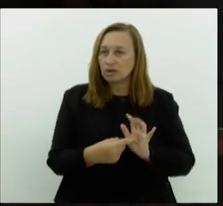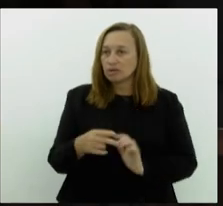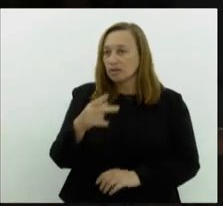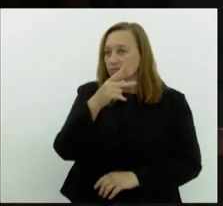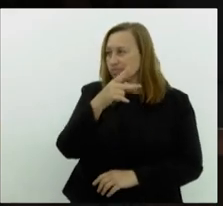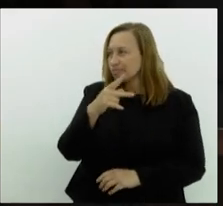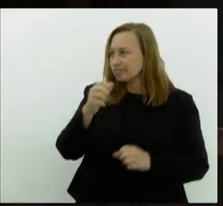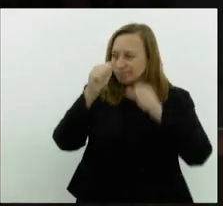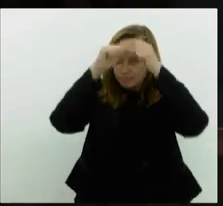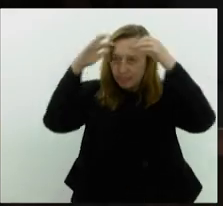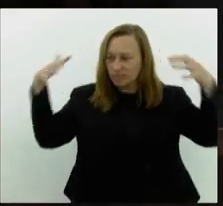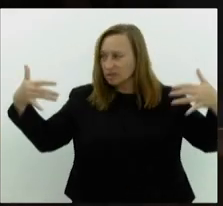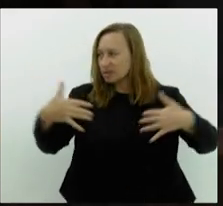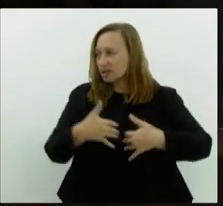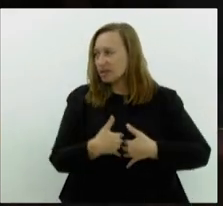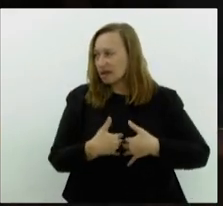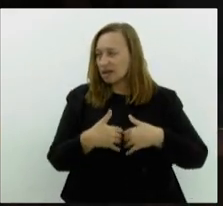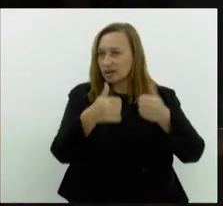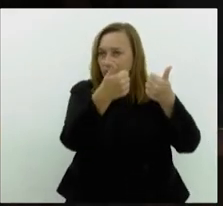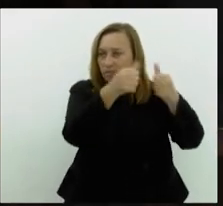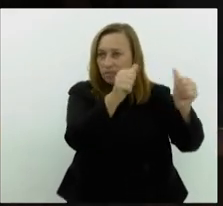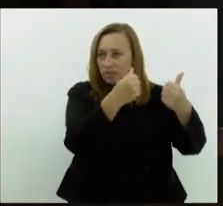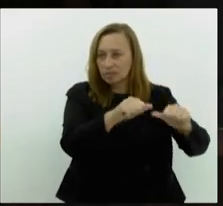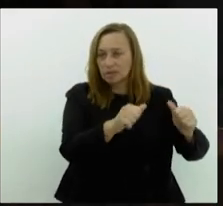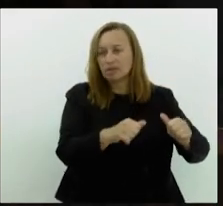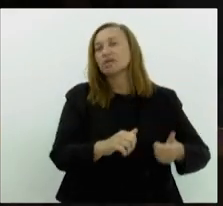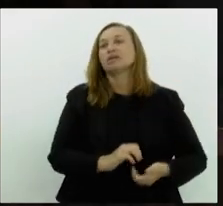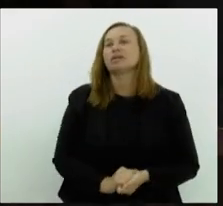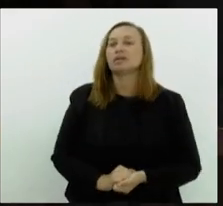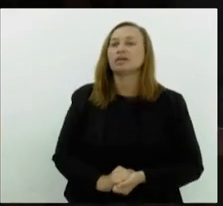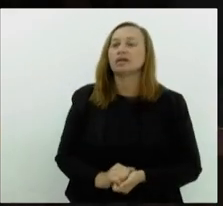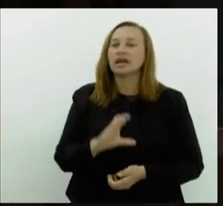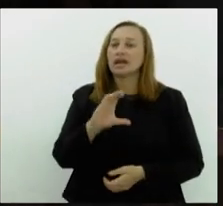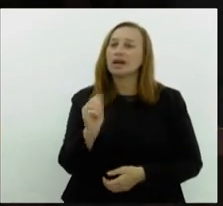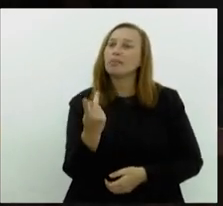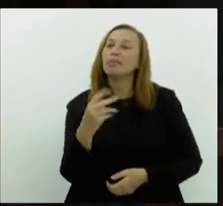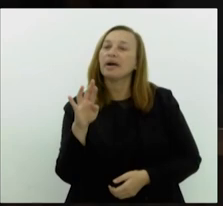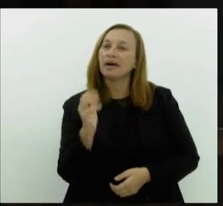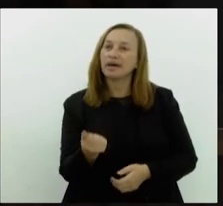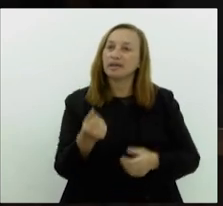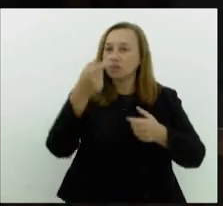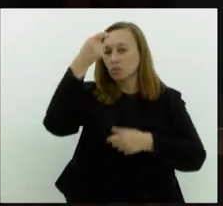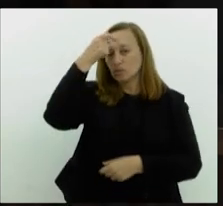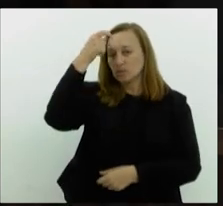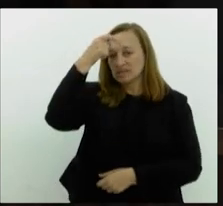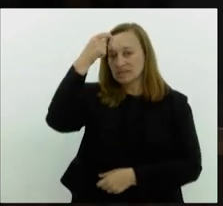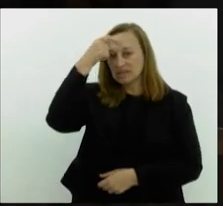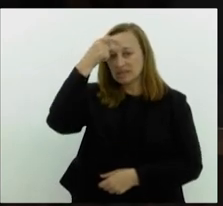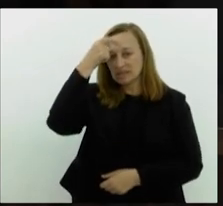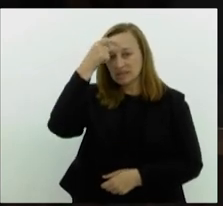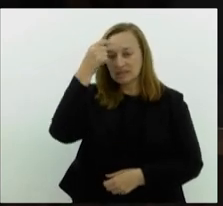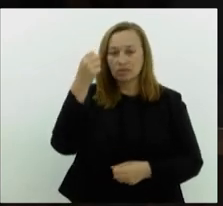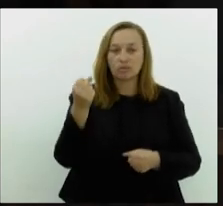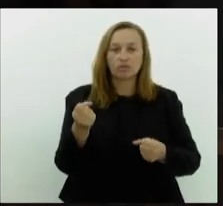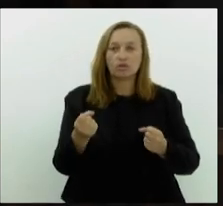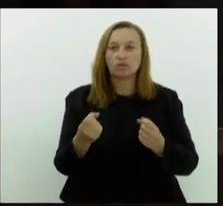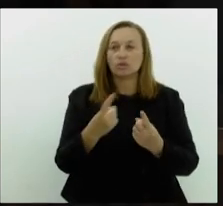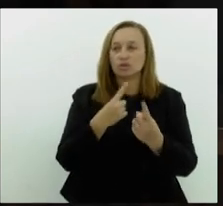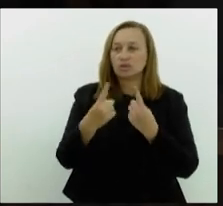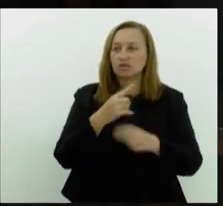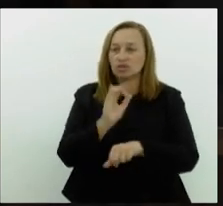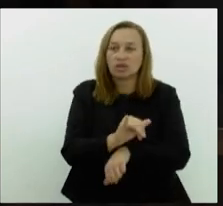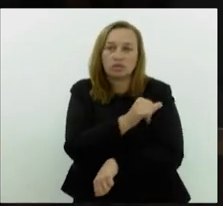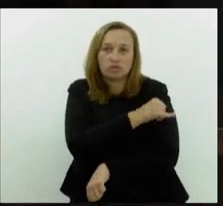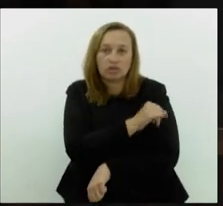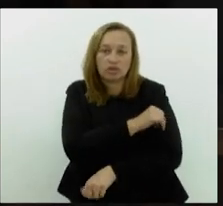autista, TA, bem como promover campanhas de conscientização do trânsito no âmbito do Estado do